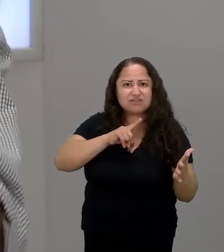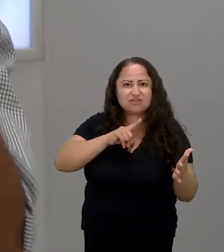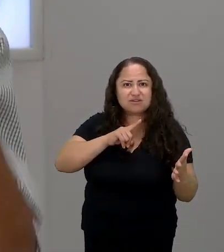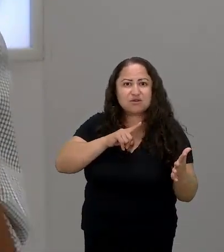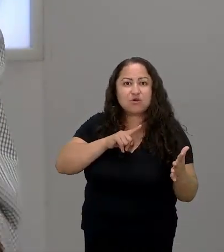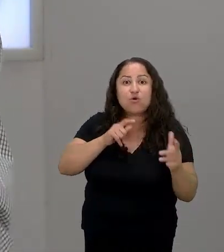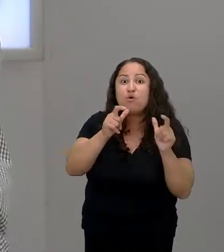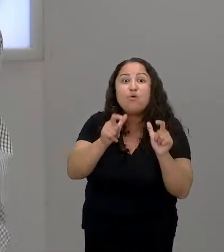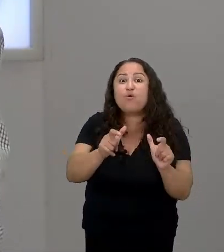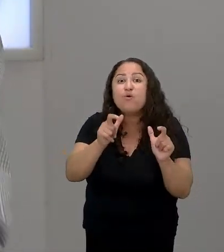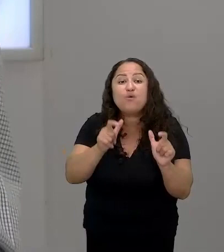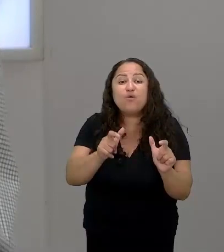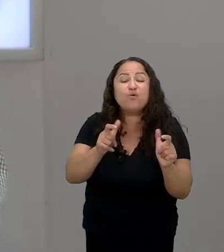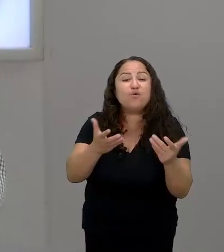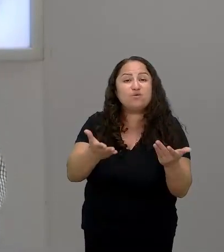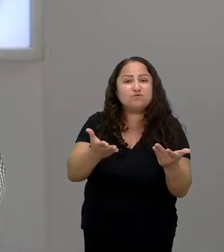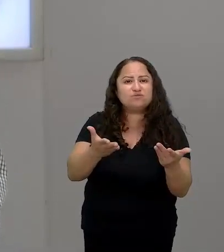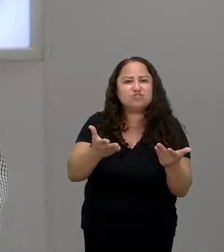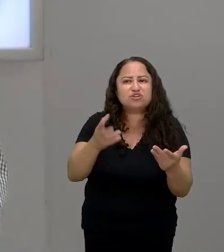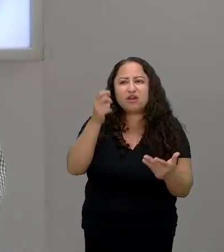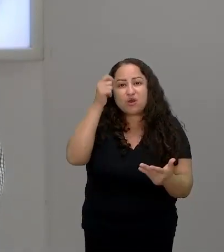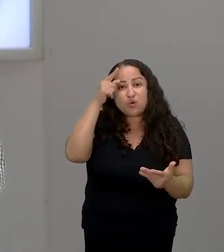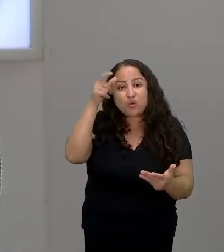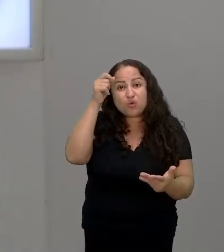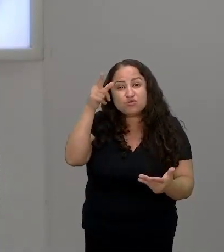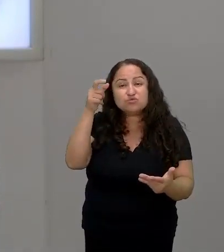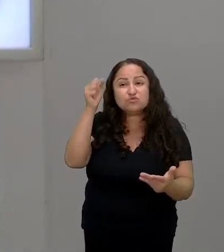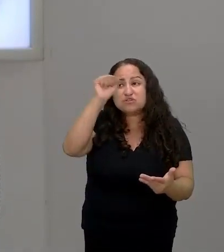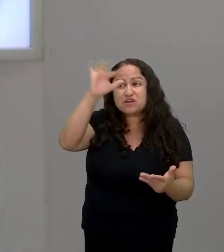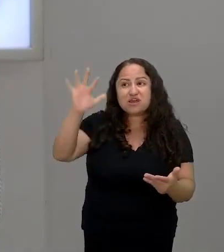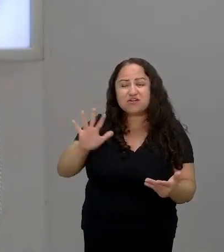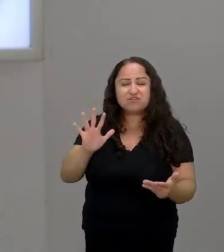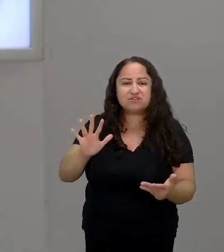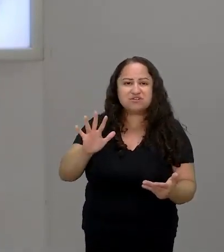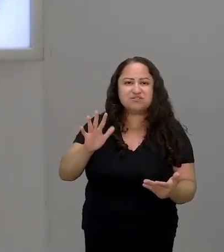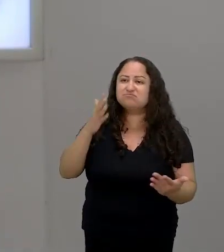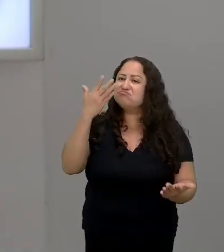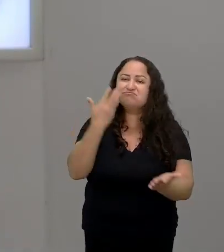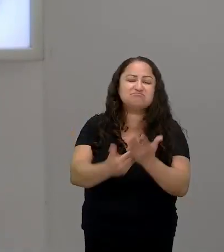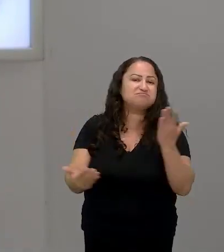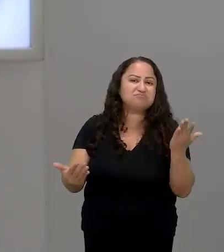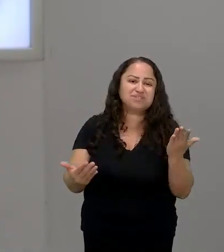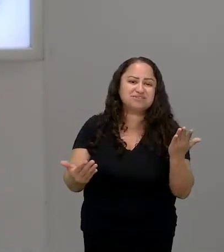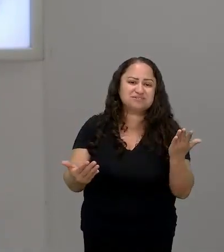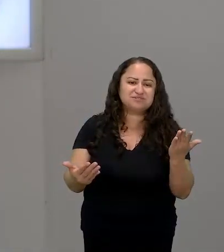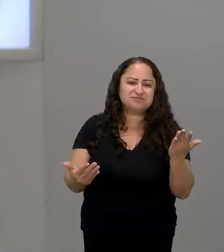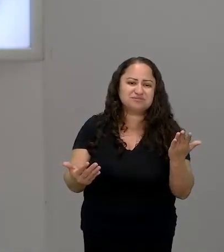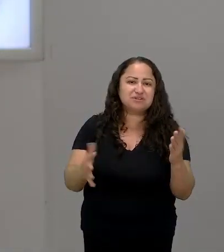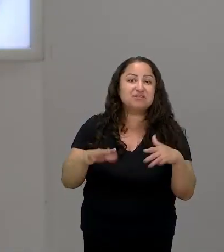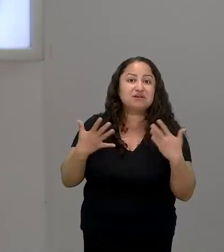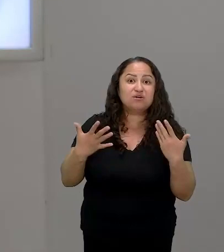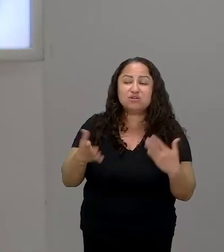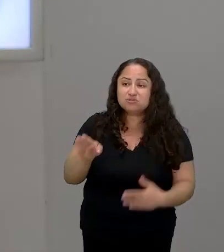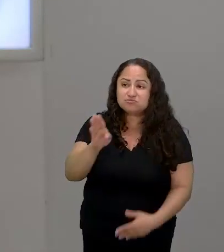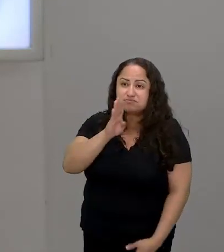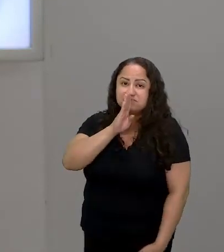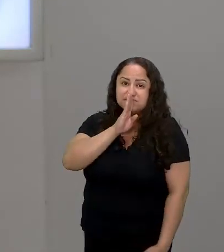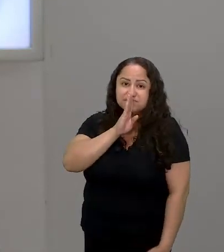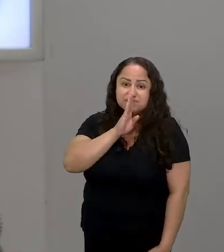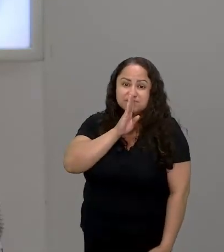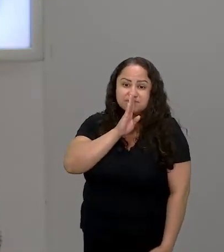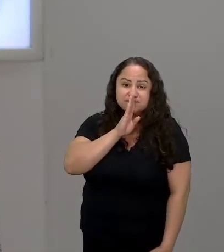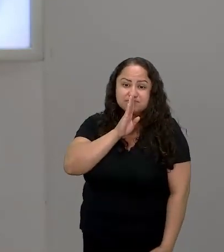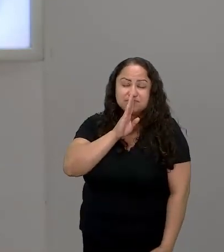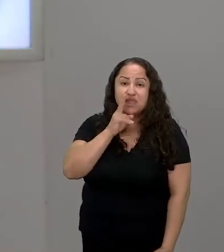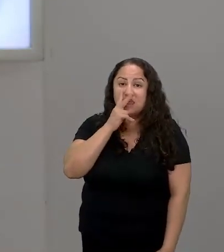onde está essa cultura africana ela se perdeu a Francisca falando ela foi silenciada então assim